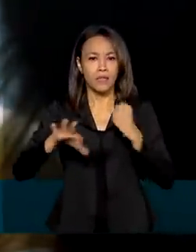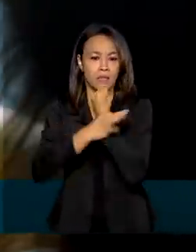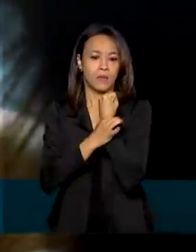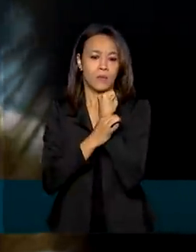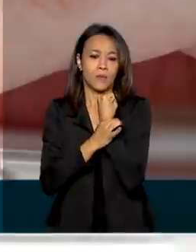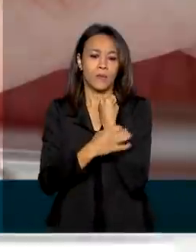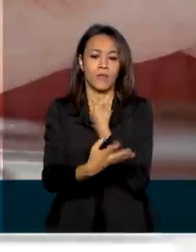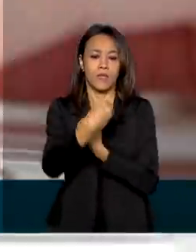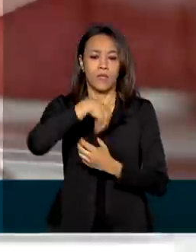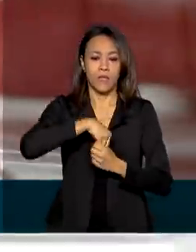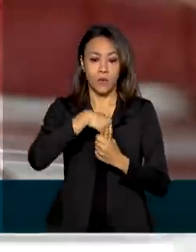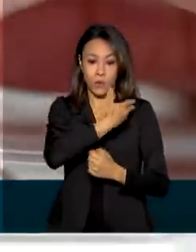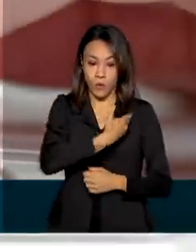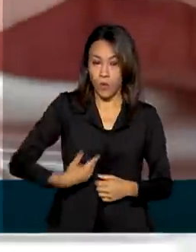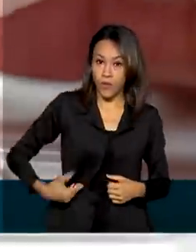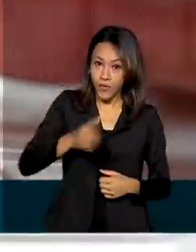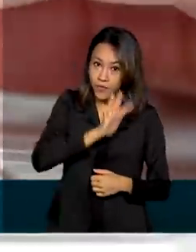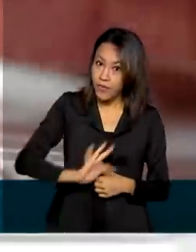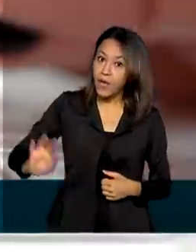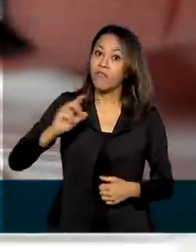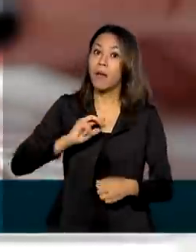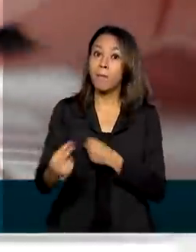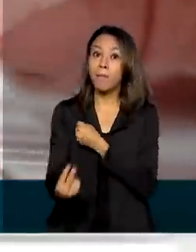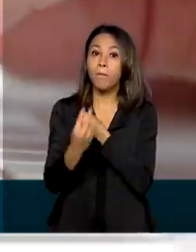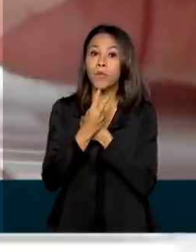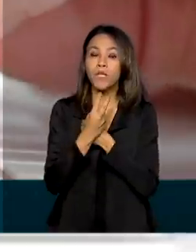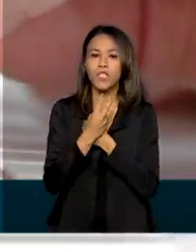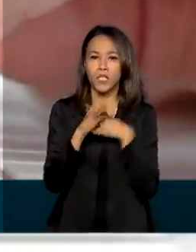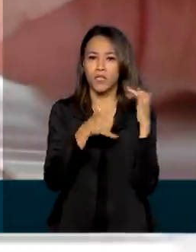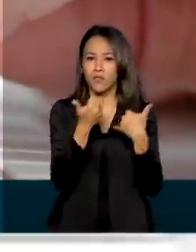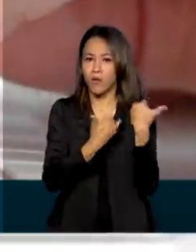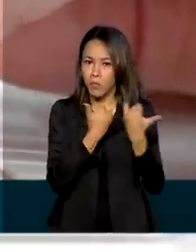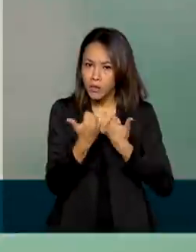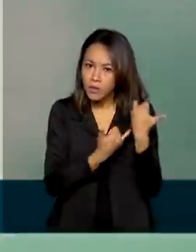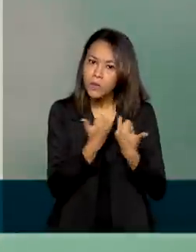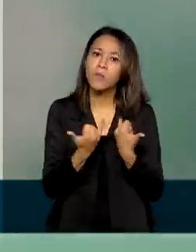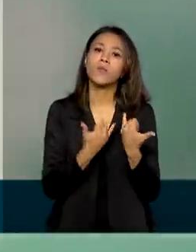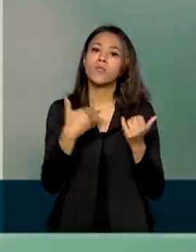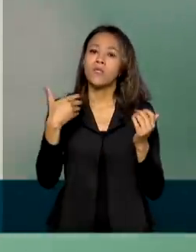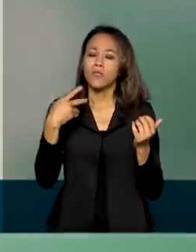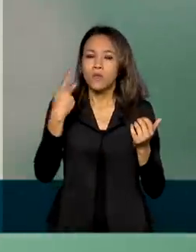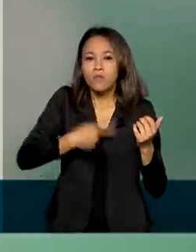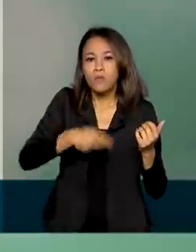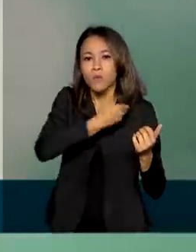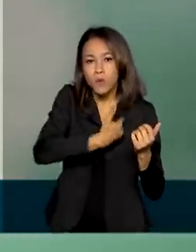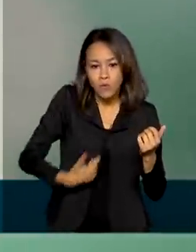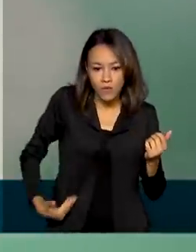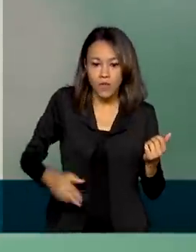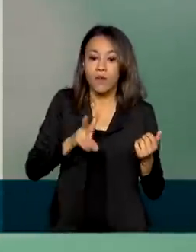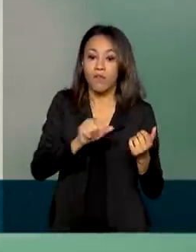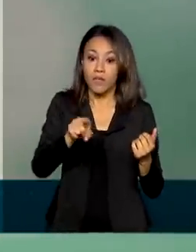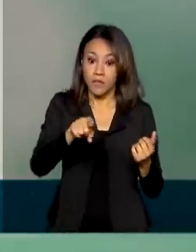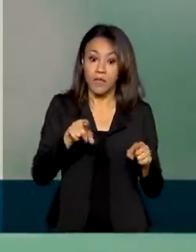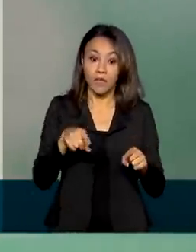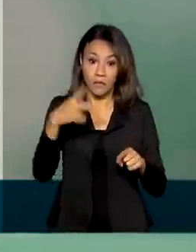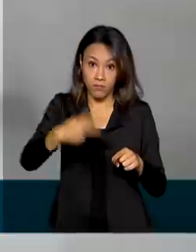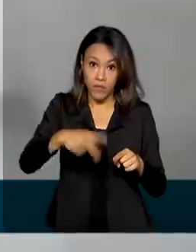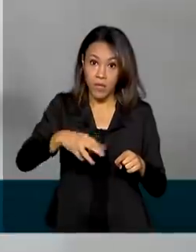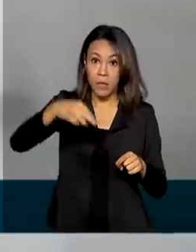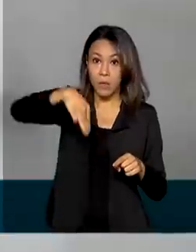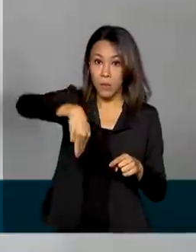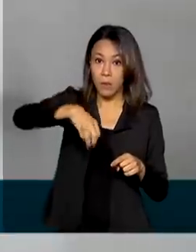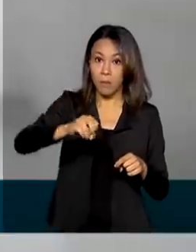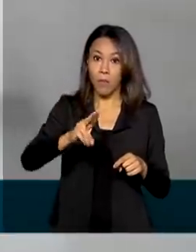governo federal, que permitirá a proteção a dados e informações sensíveis. A rede será móvel no Distrito Federal